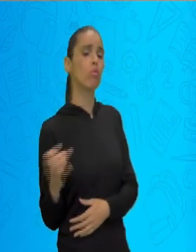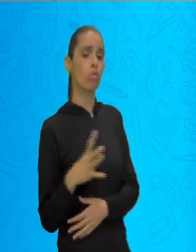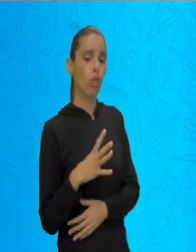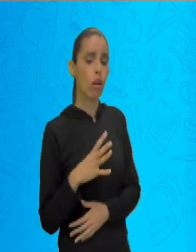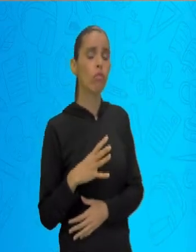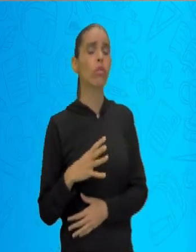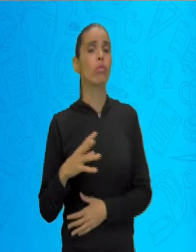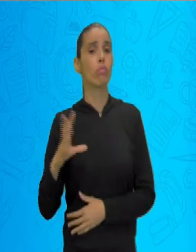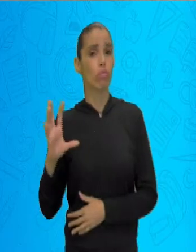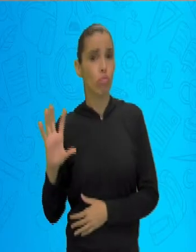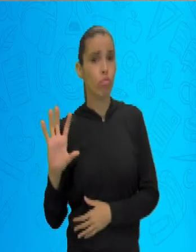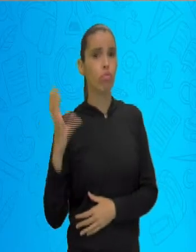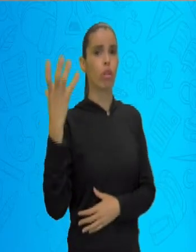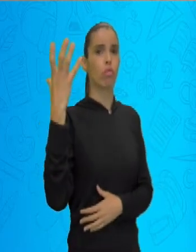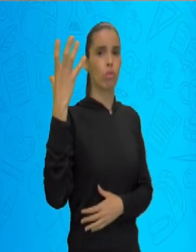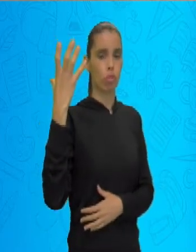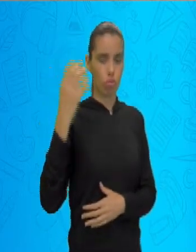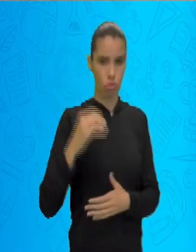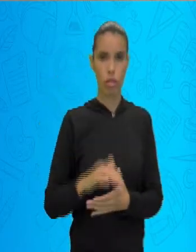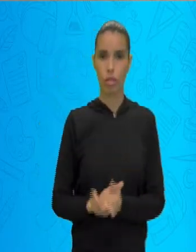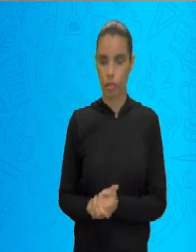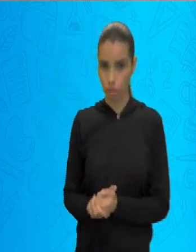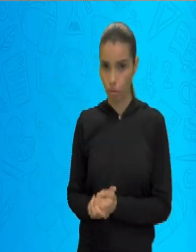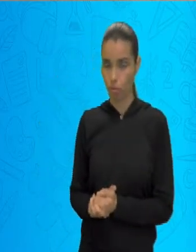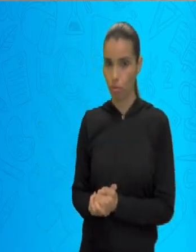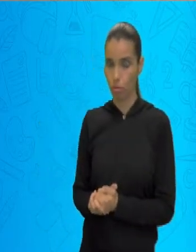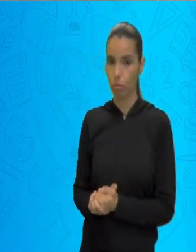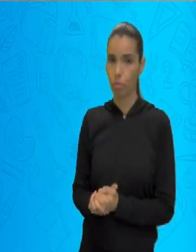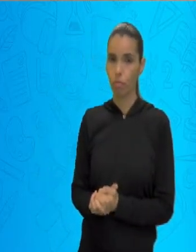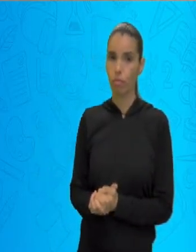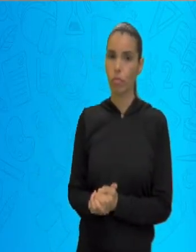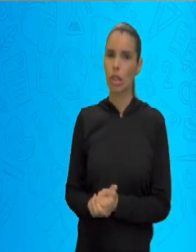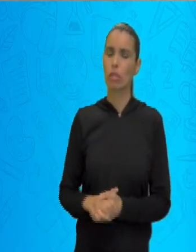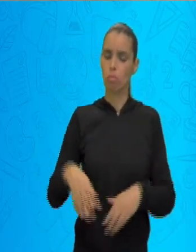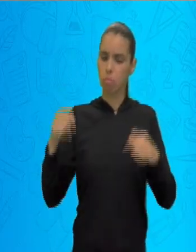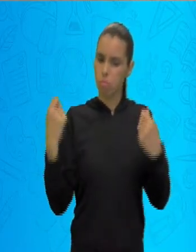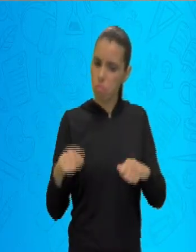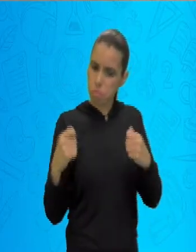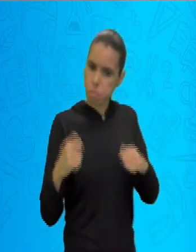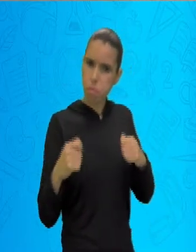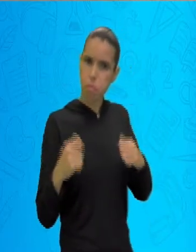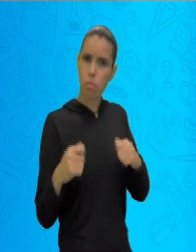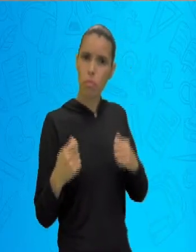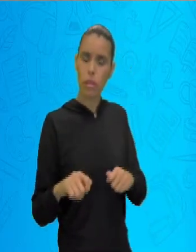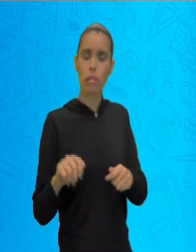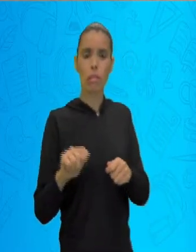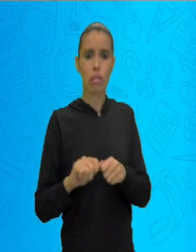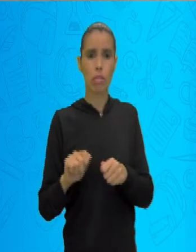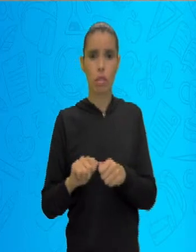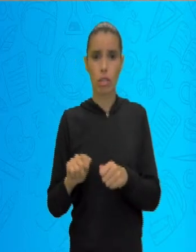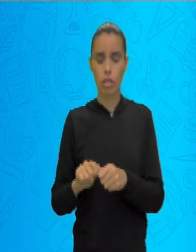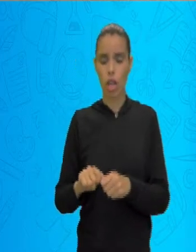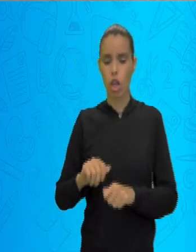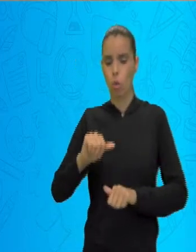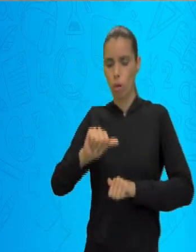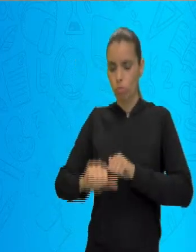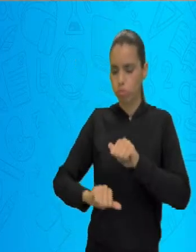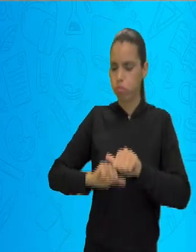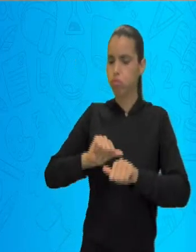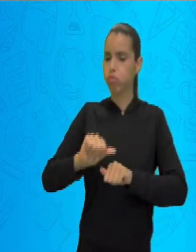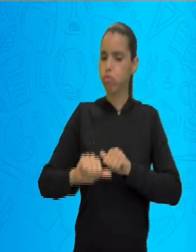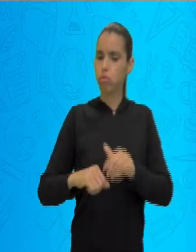perdão, há uma necessidade de fazer uma nova divisão.